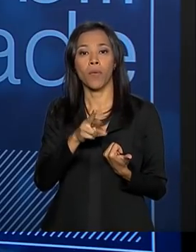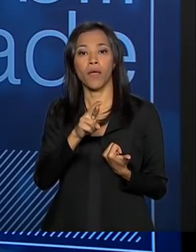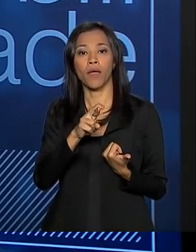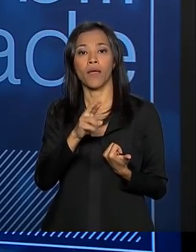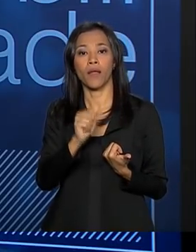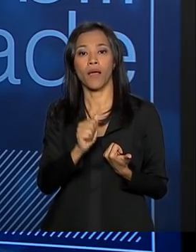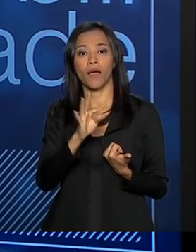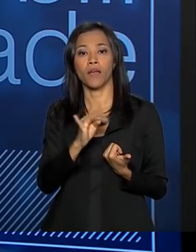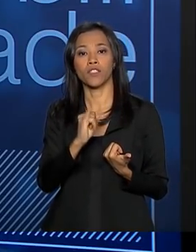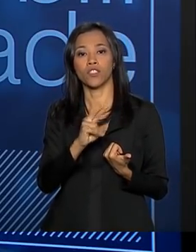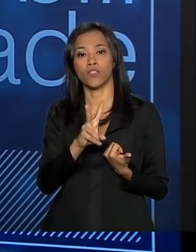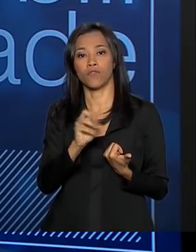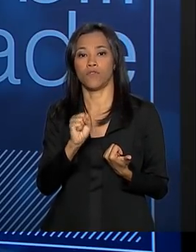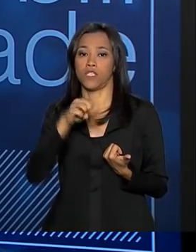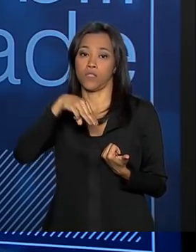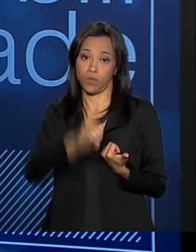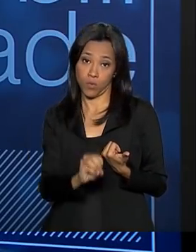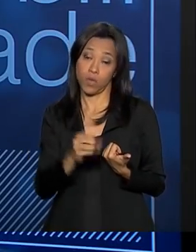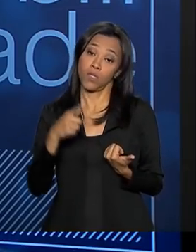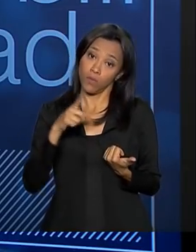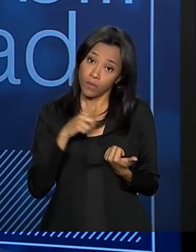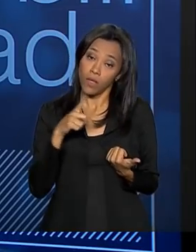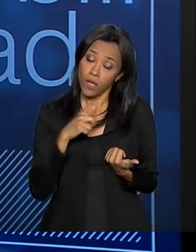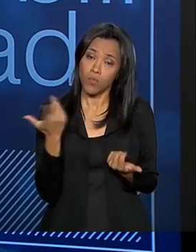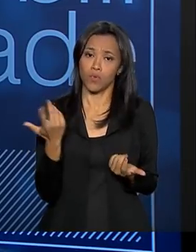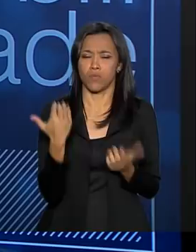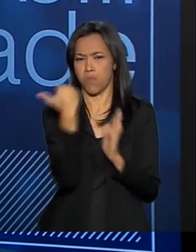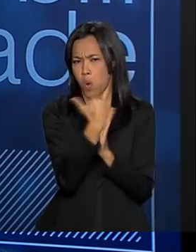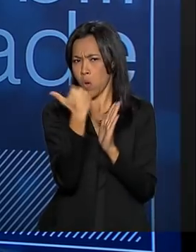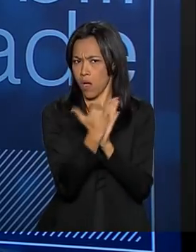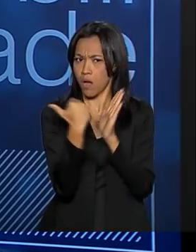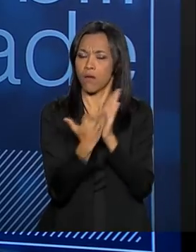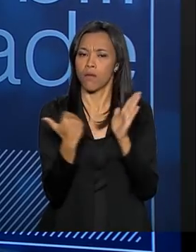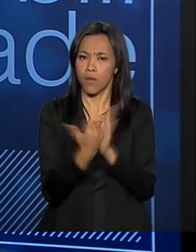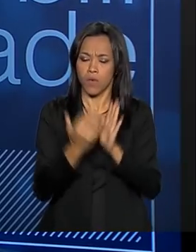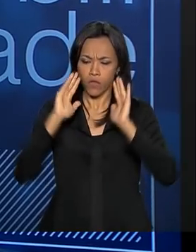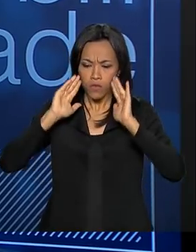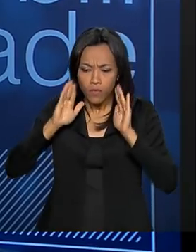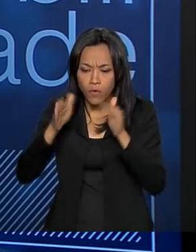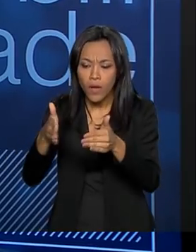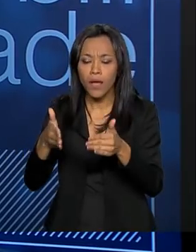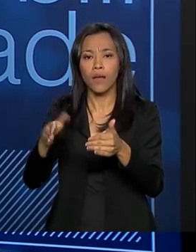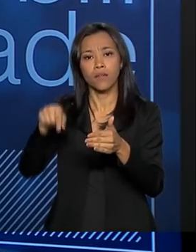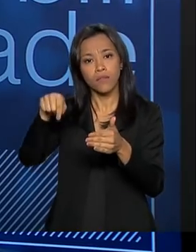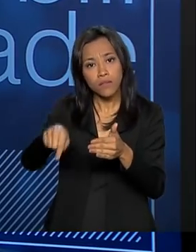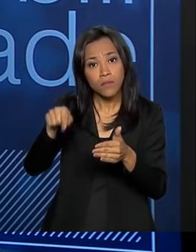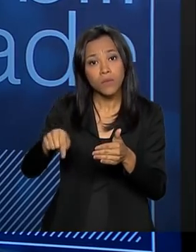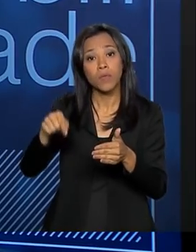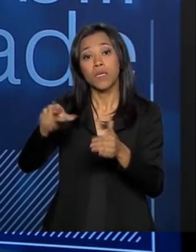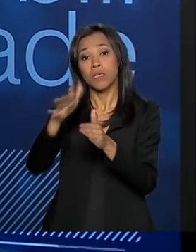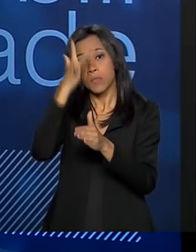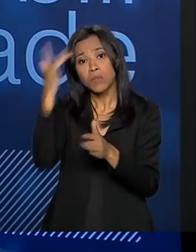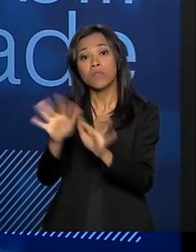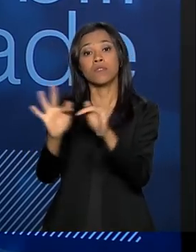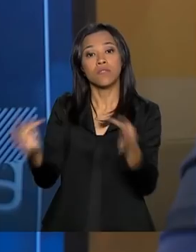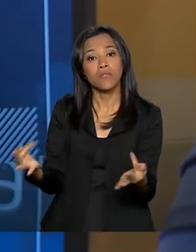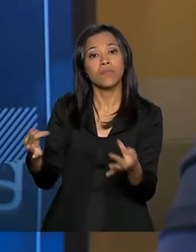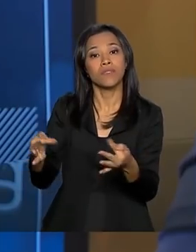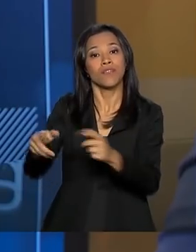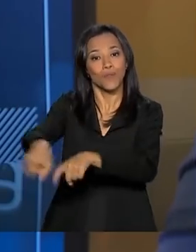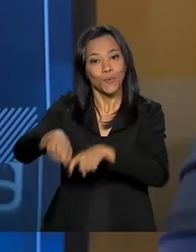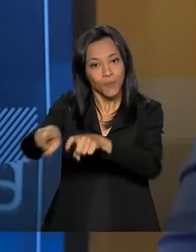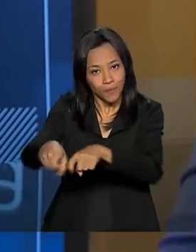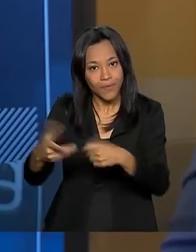atento. Então, nós acreditamos e temos programas específicos para o pequeno agricultor ou agricultor familiar. Que